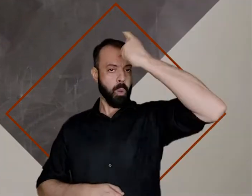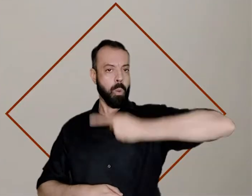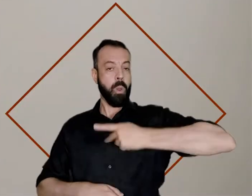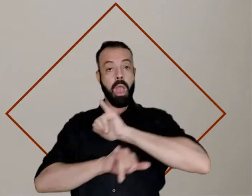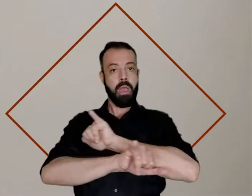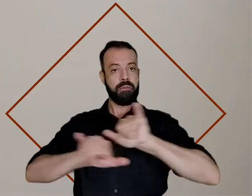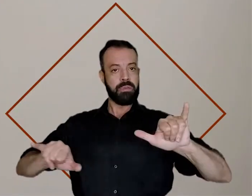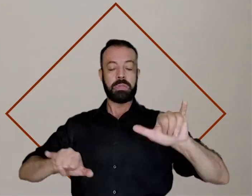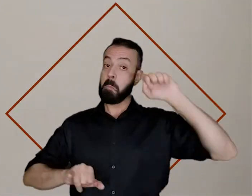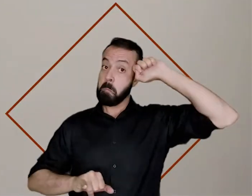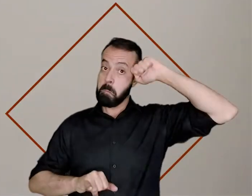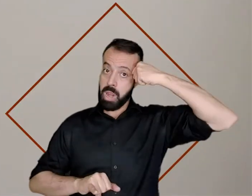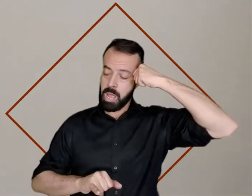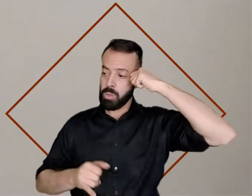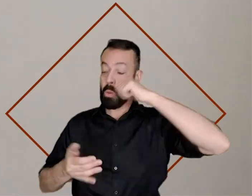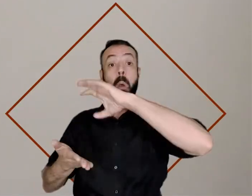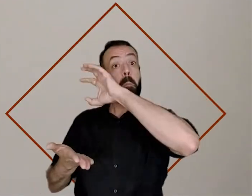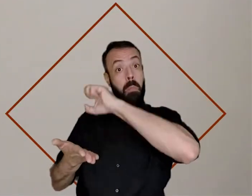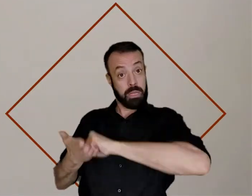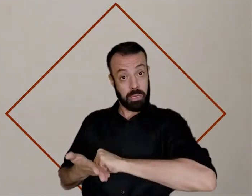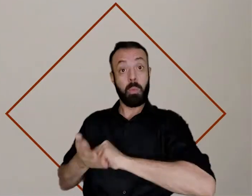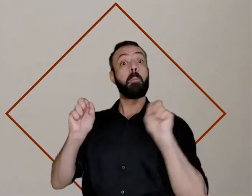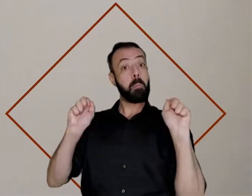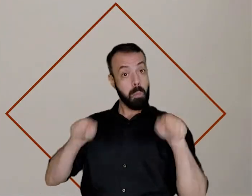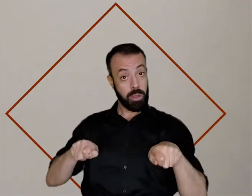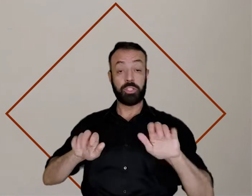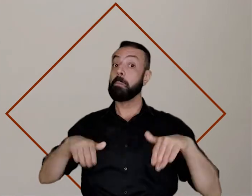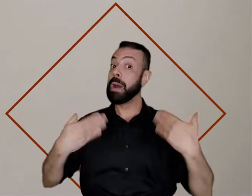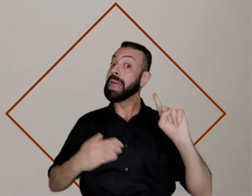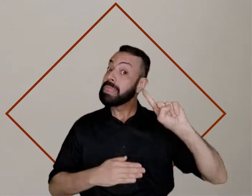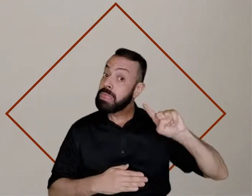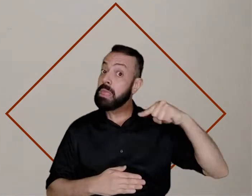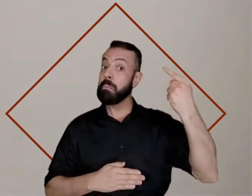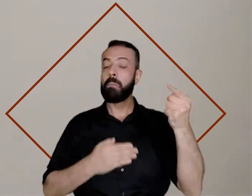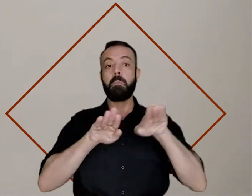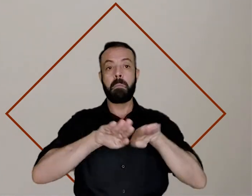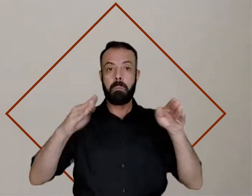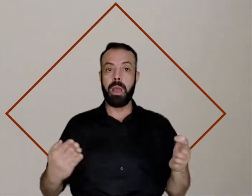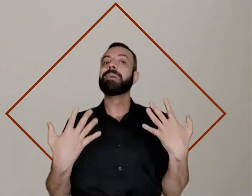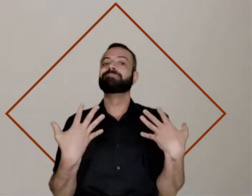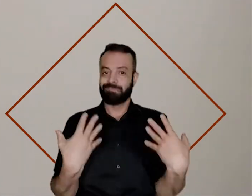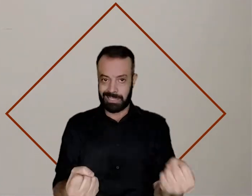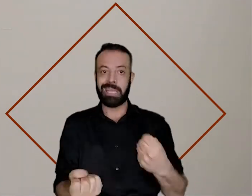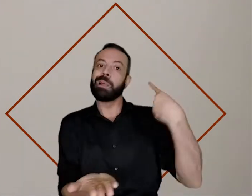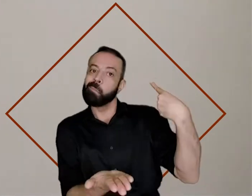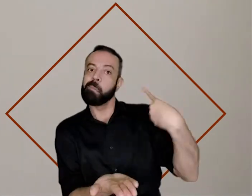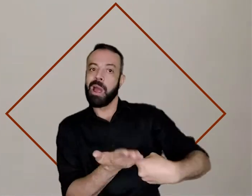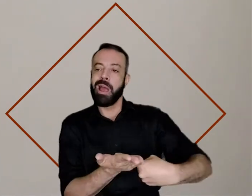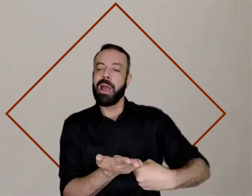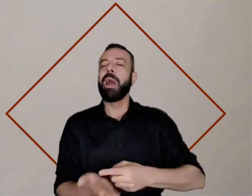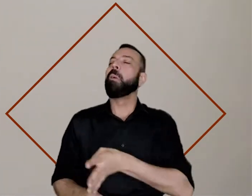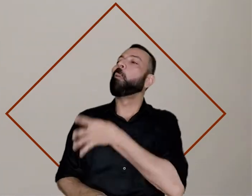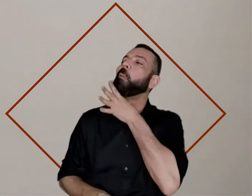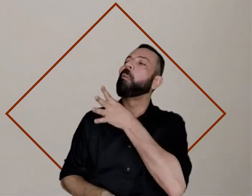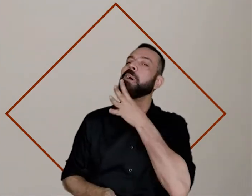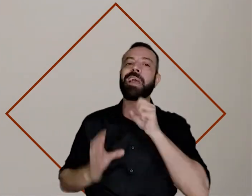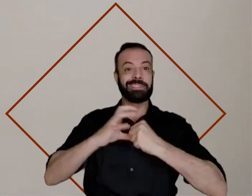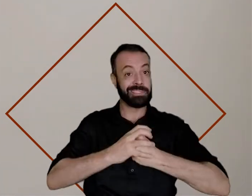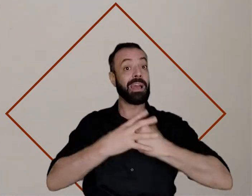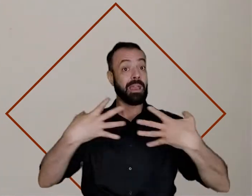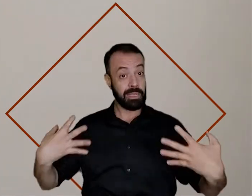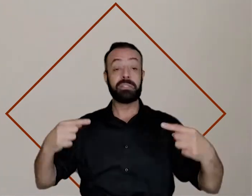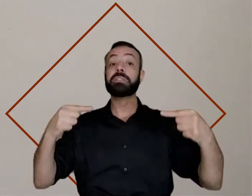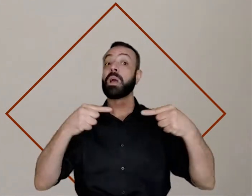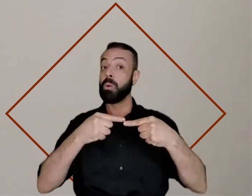A matrícula de quem se autodeclara pessoa preta ou parda só é efetivada depois que a banca de